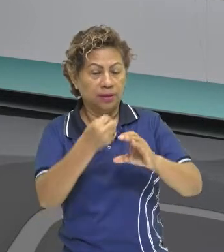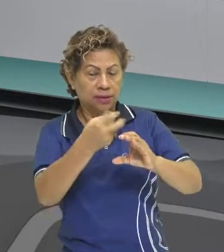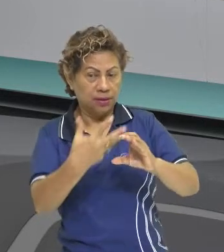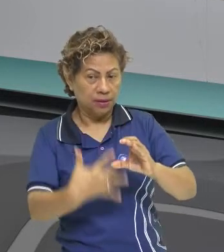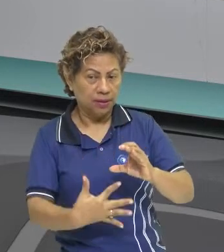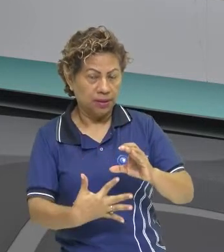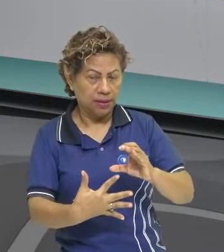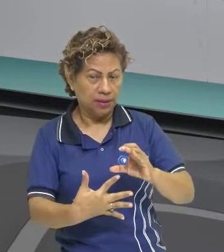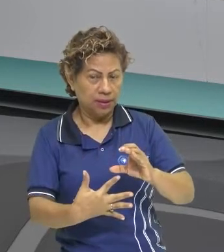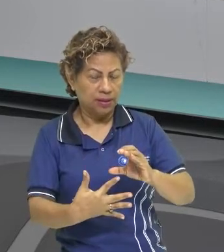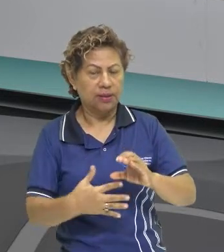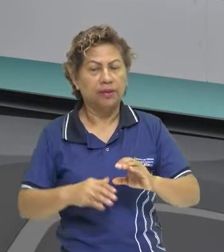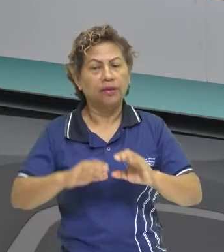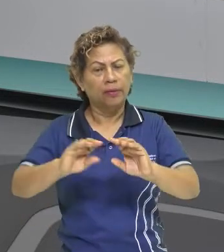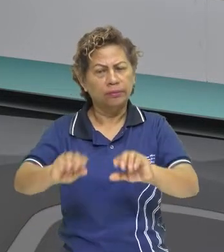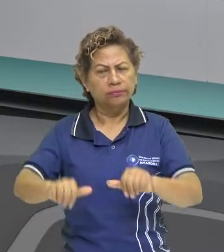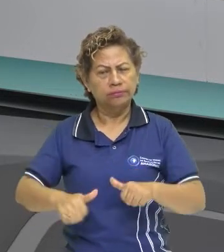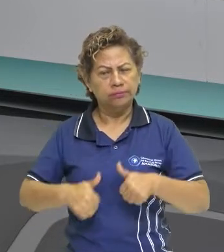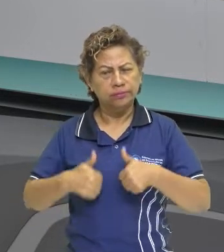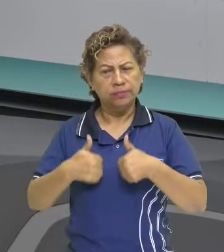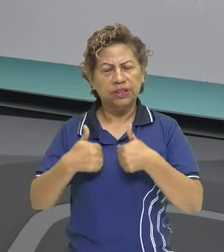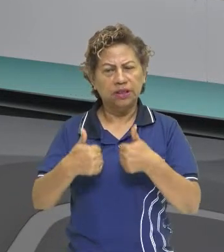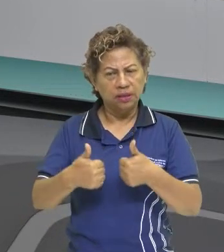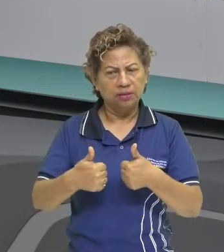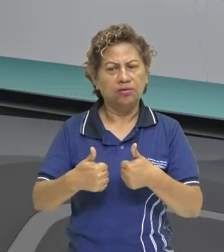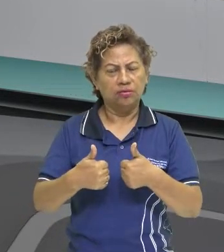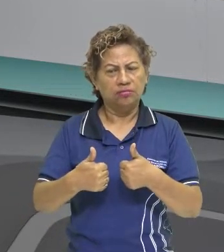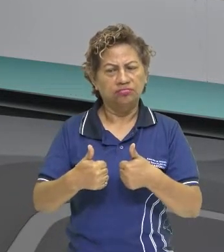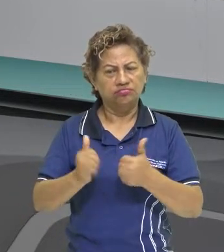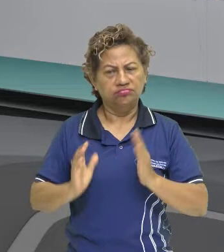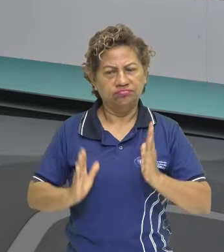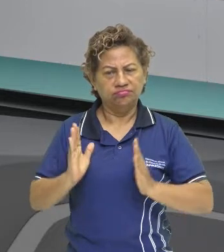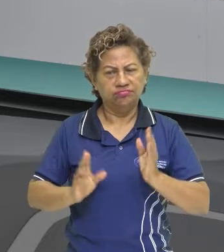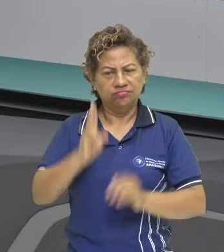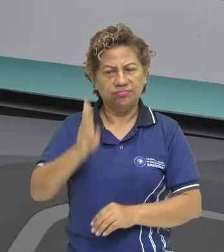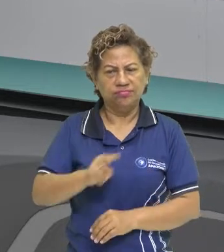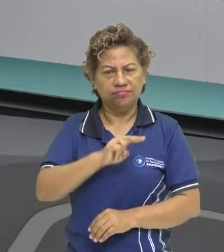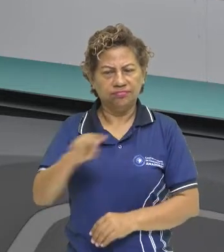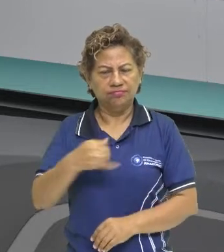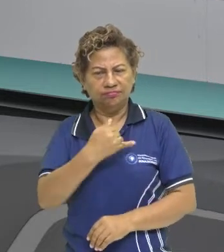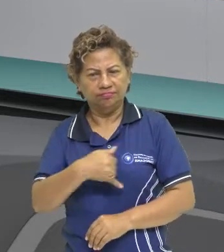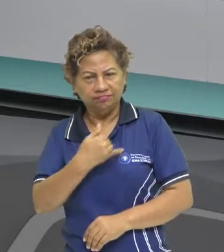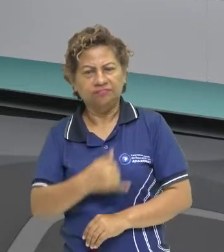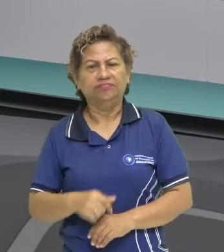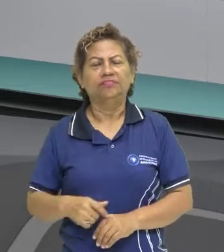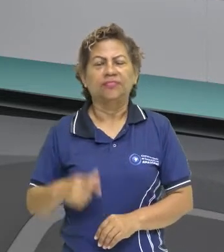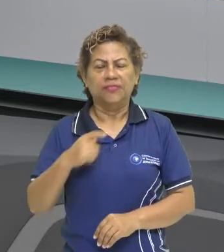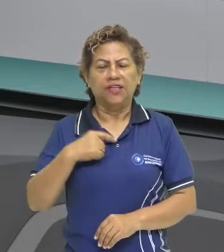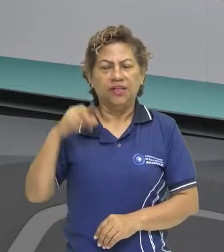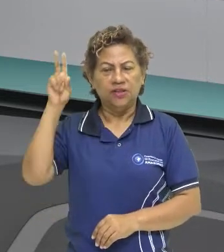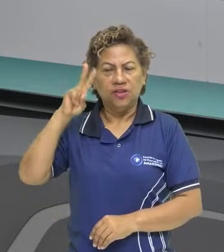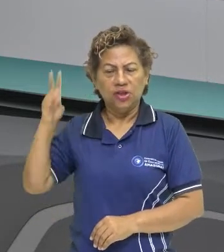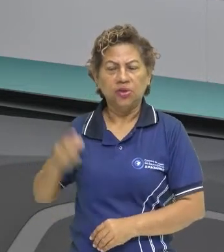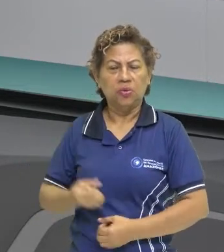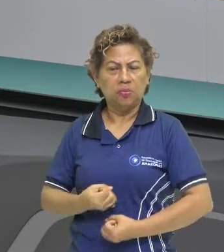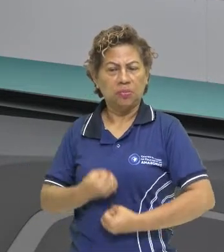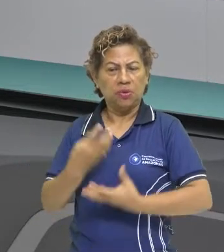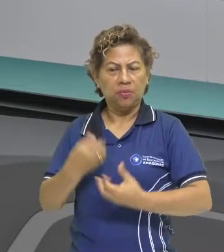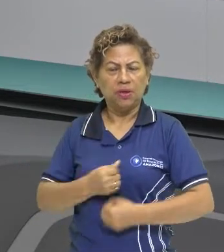do nosso maior expoente da literatura jesuítica, historiador, gramático, poeta,